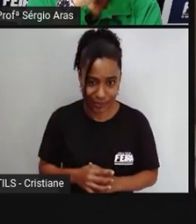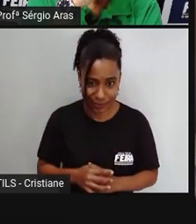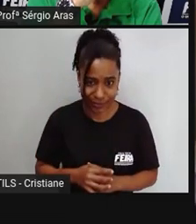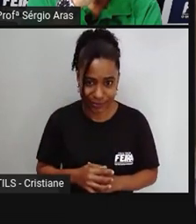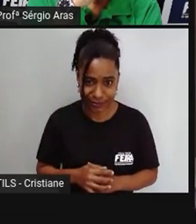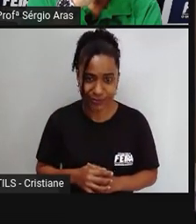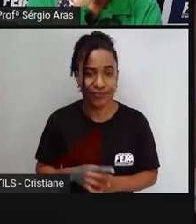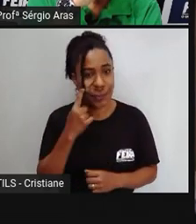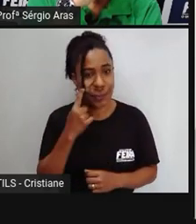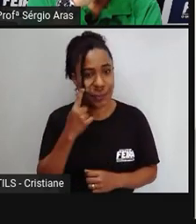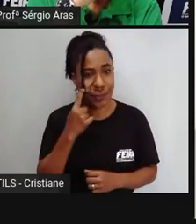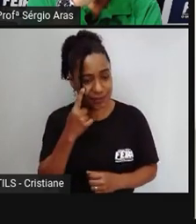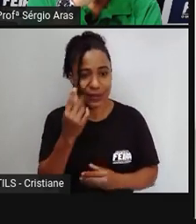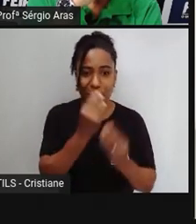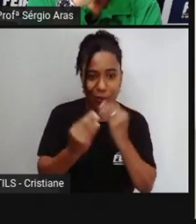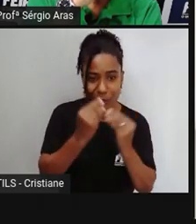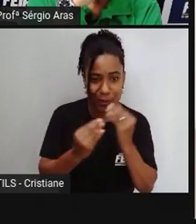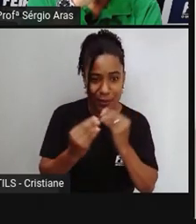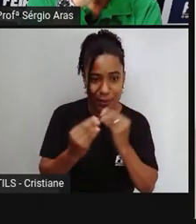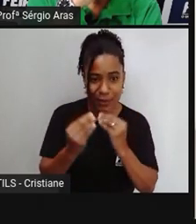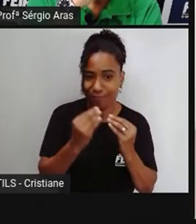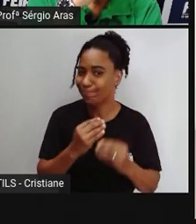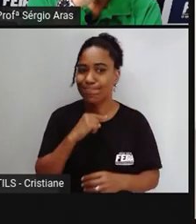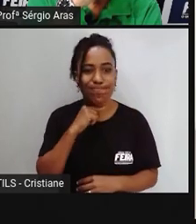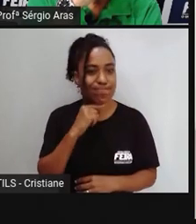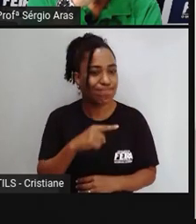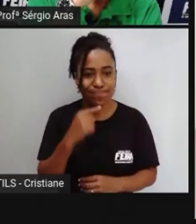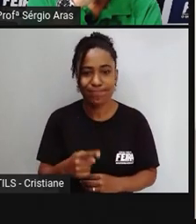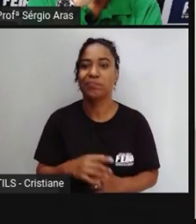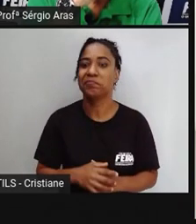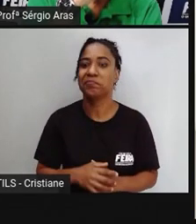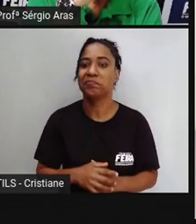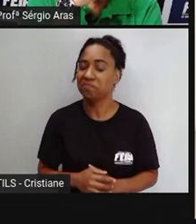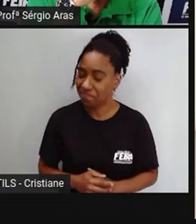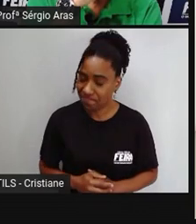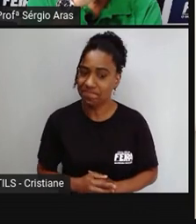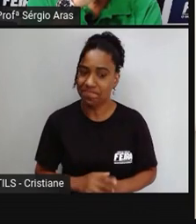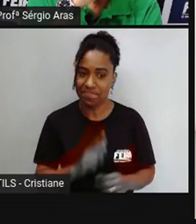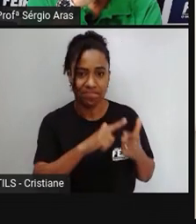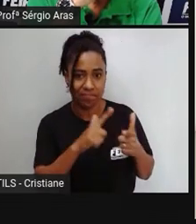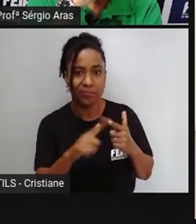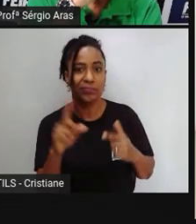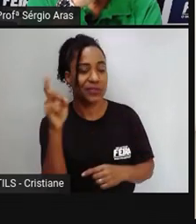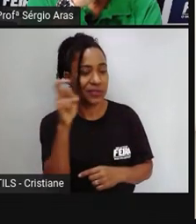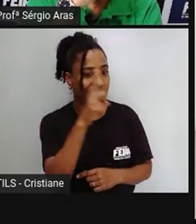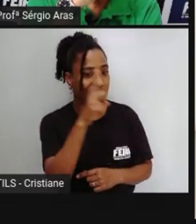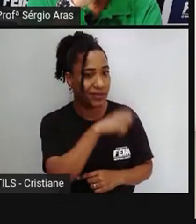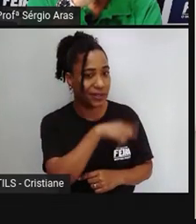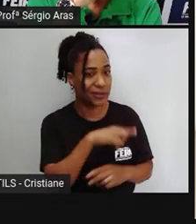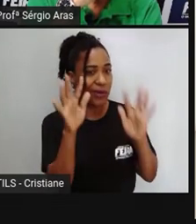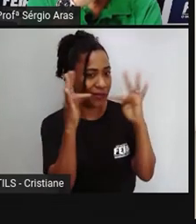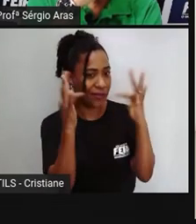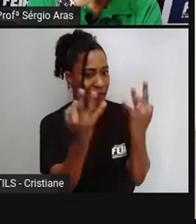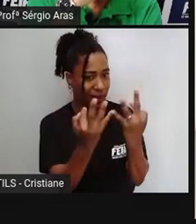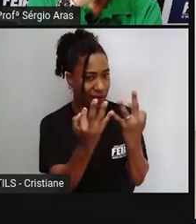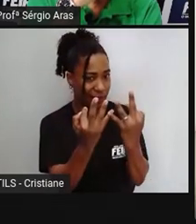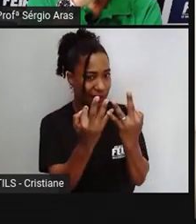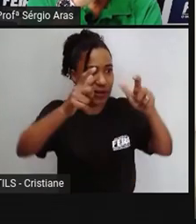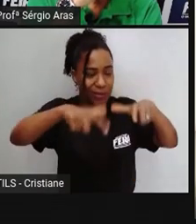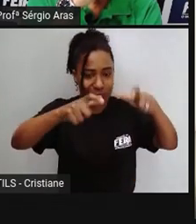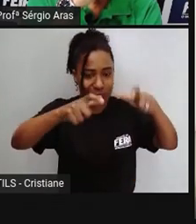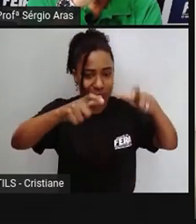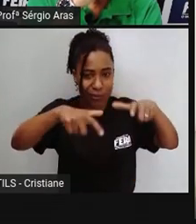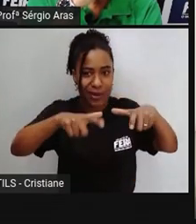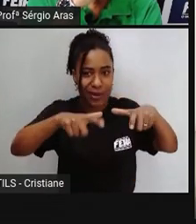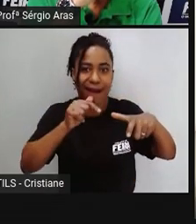alimentar direito gente que situação difícil é a que essas famílias estão vivendo na localidade da Portelinha